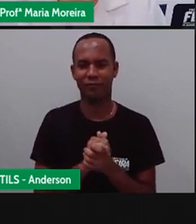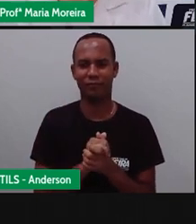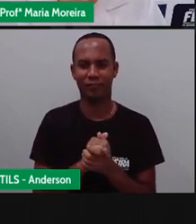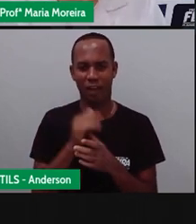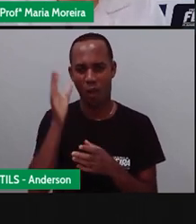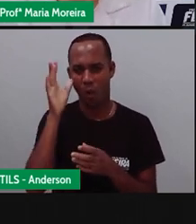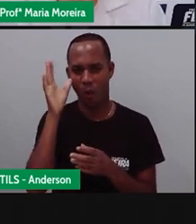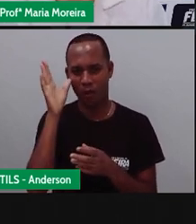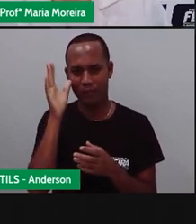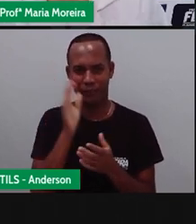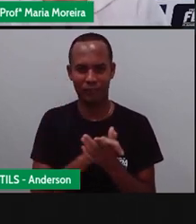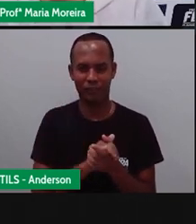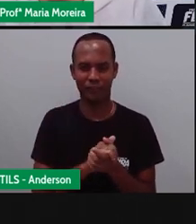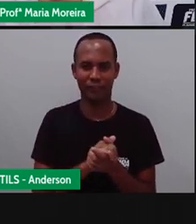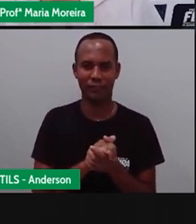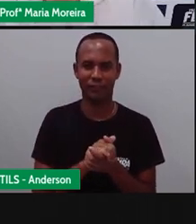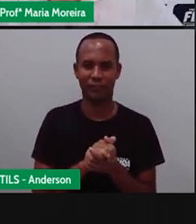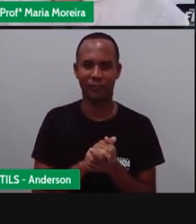A Pró Maria também.